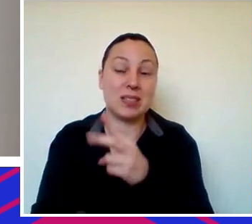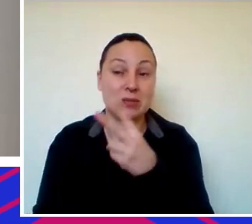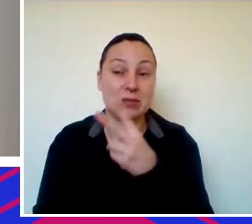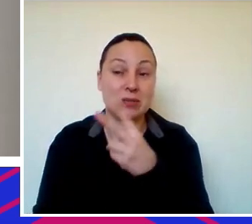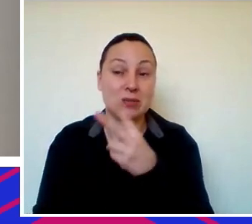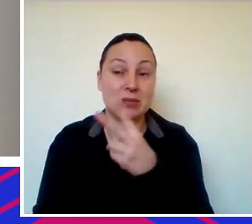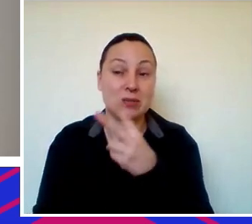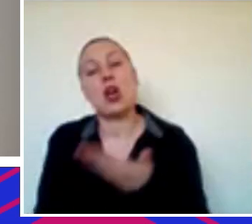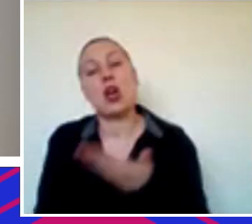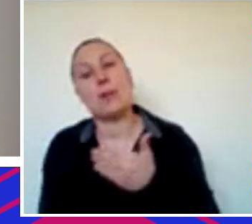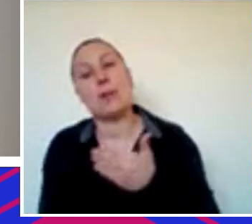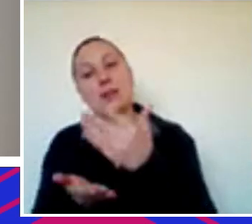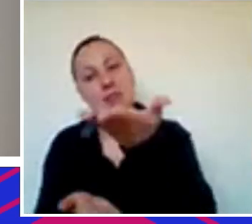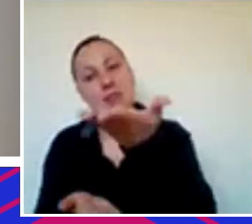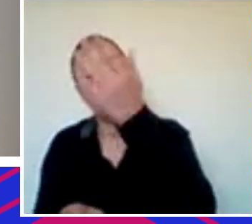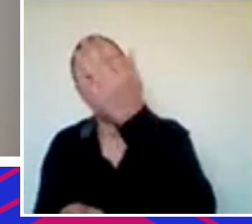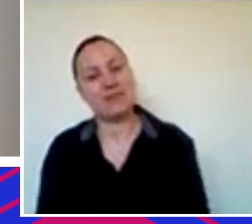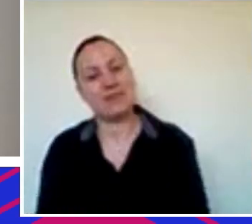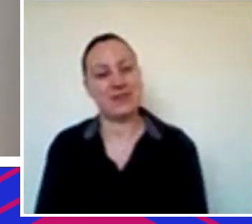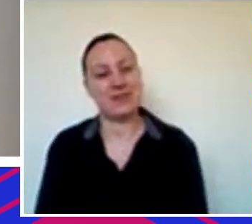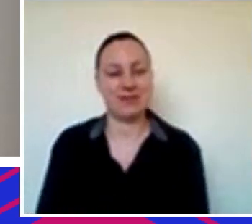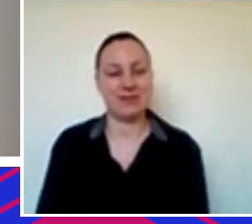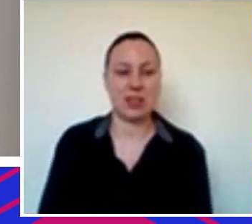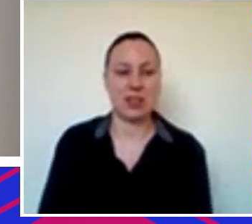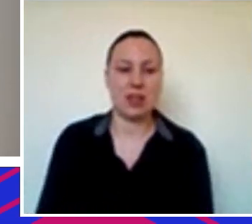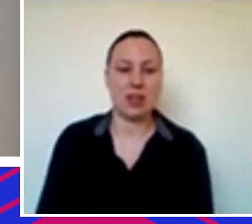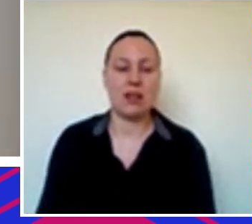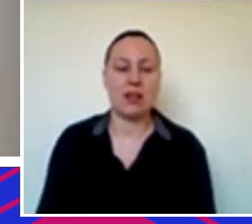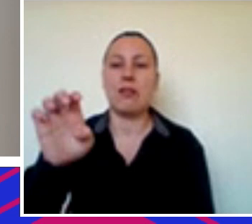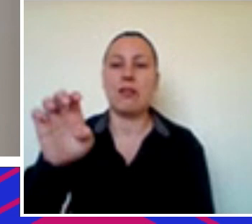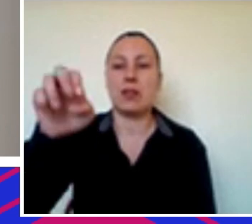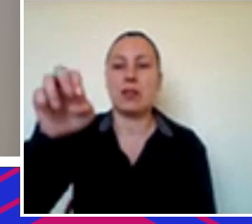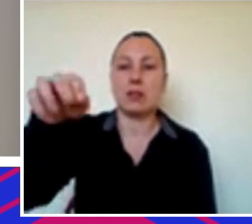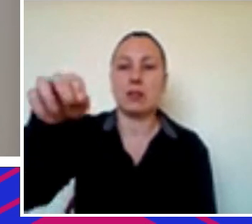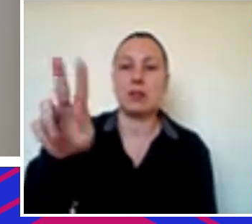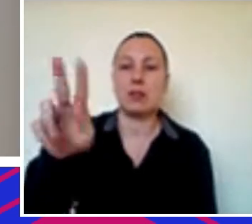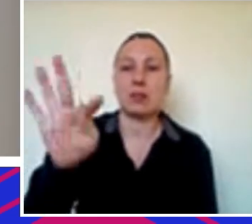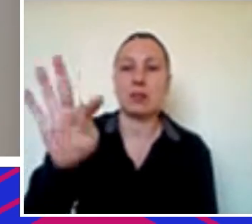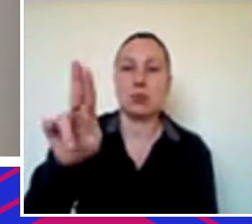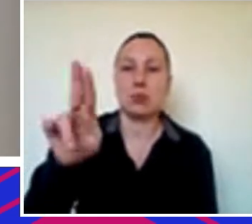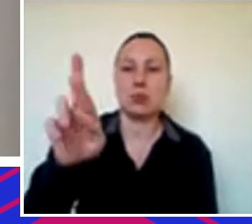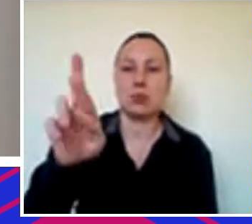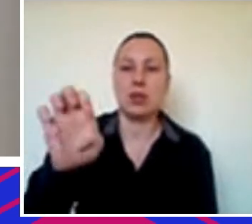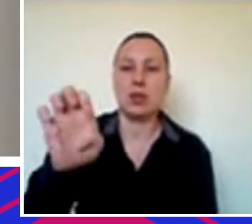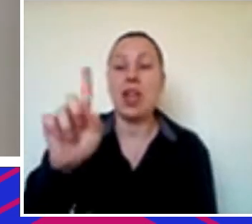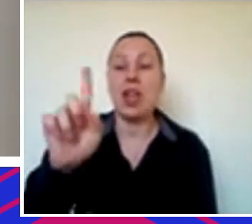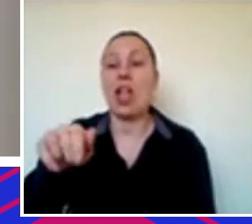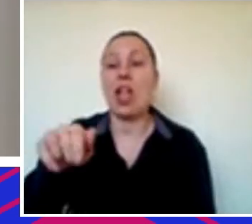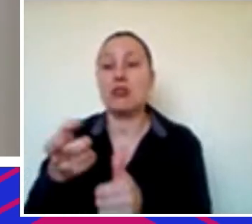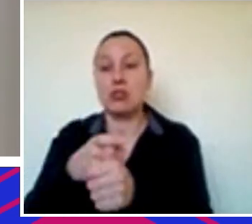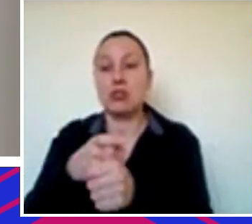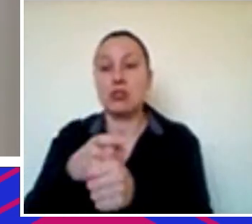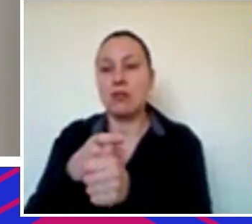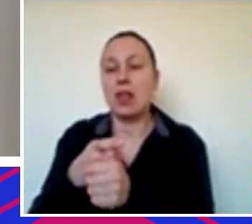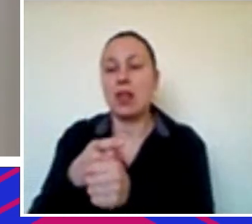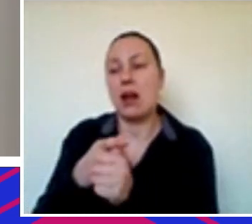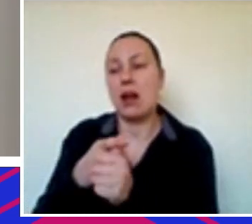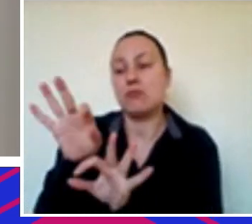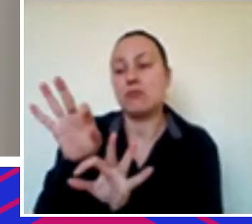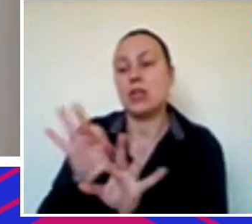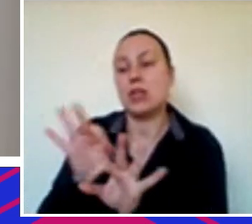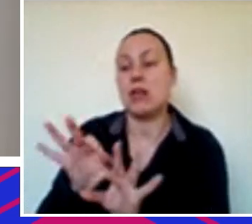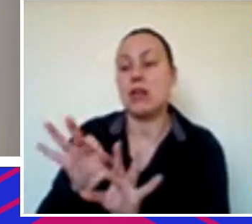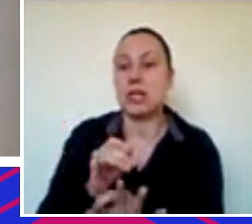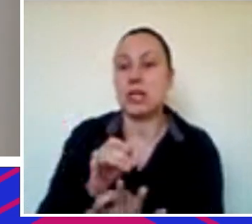eu queria começar por você. Claro. Bom, o Venture Debt é basicamente uma dívida estruturada para startups, né? Então, é